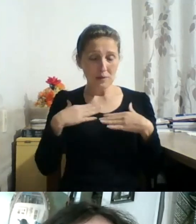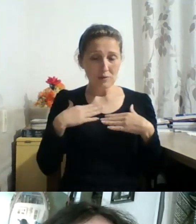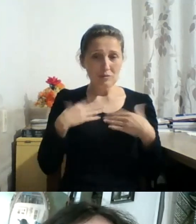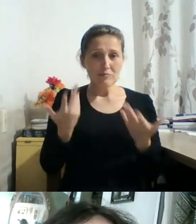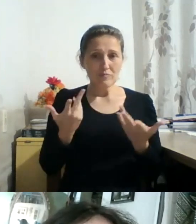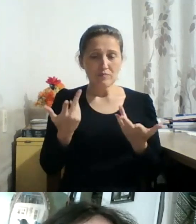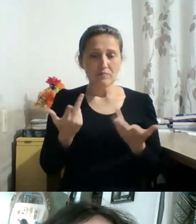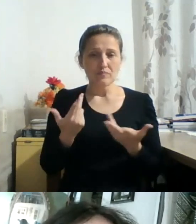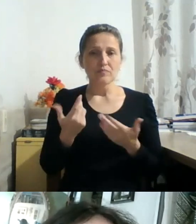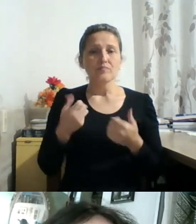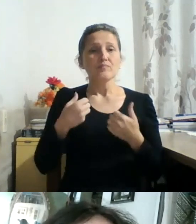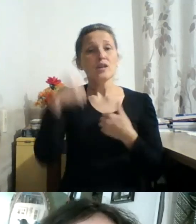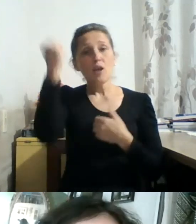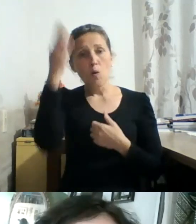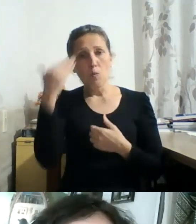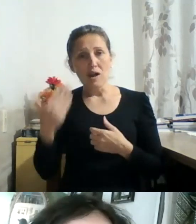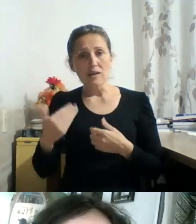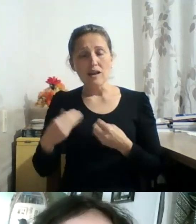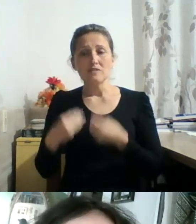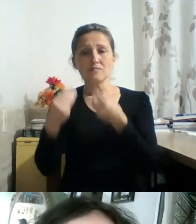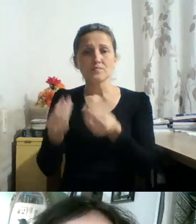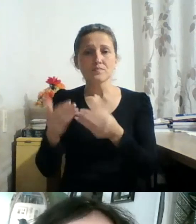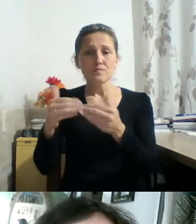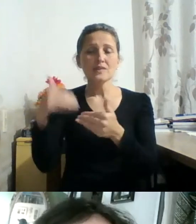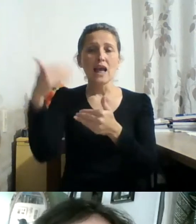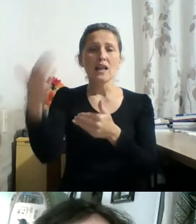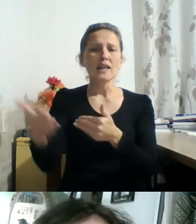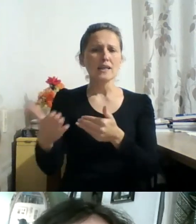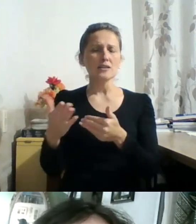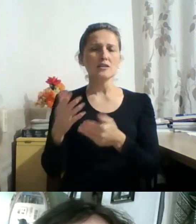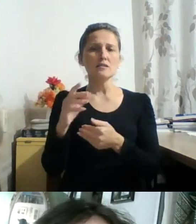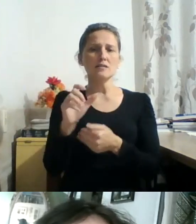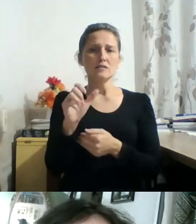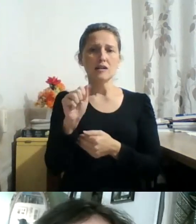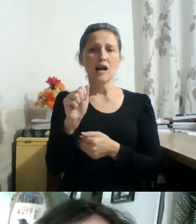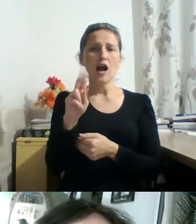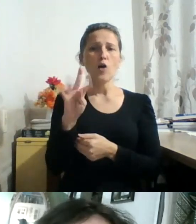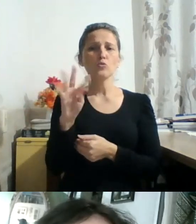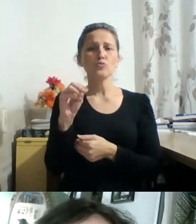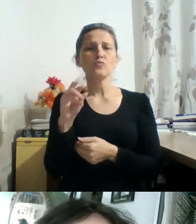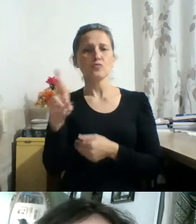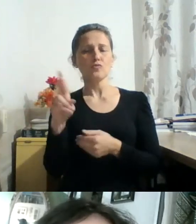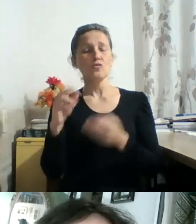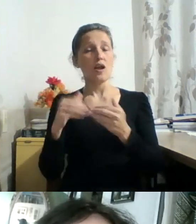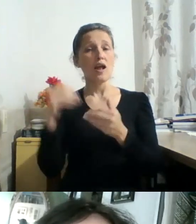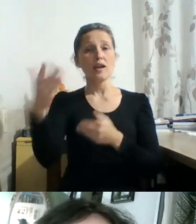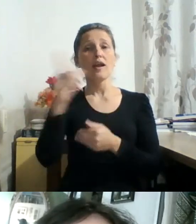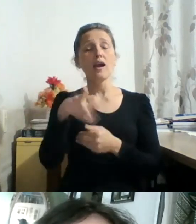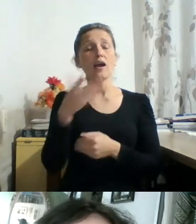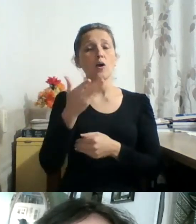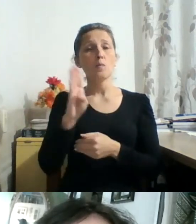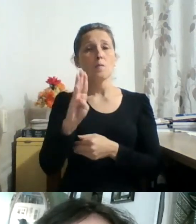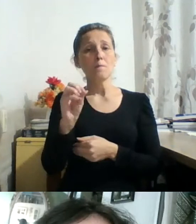essa homenagem vai além do Boris, vai além, ela não é só ao Boris